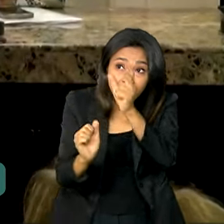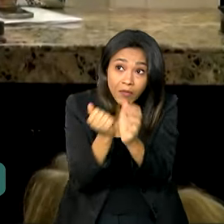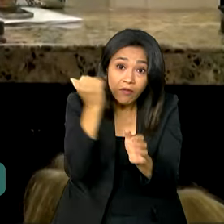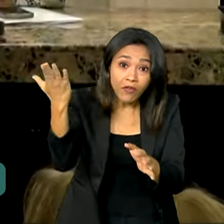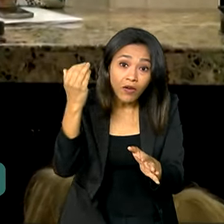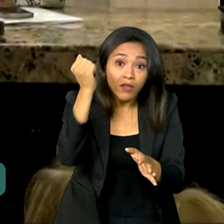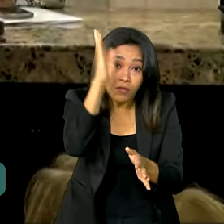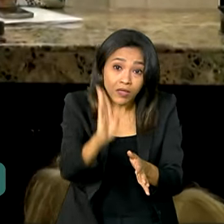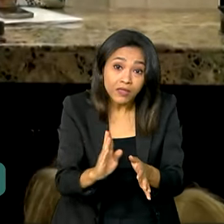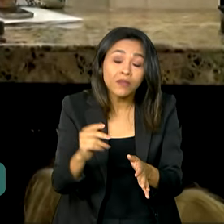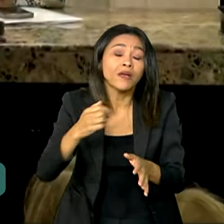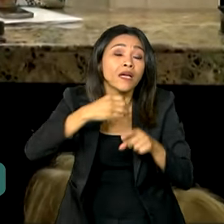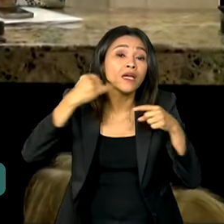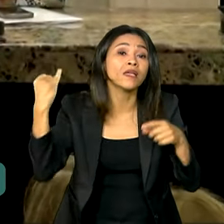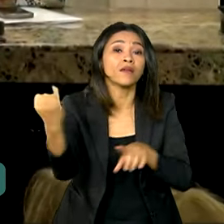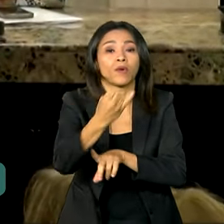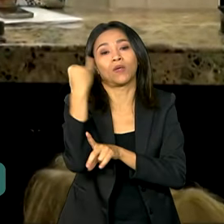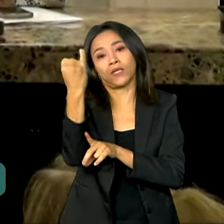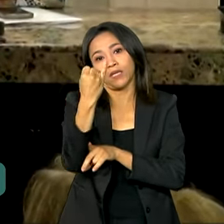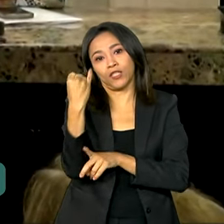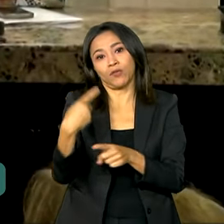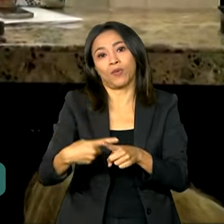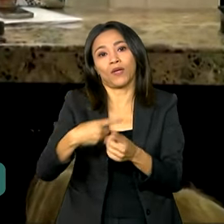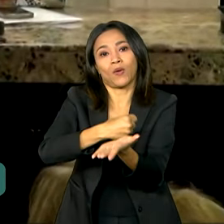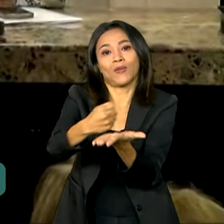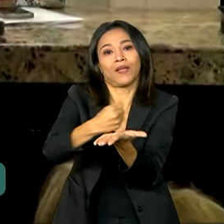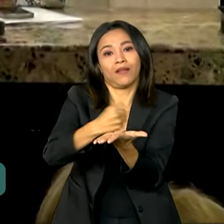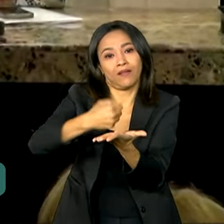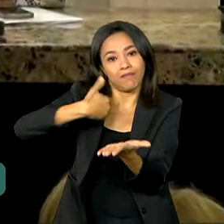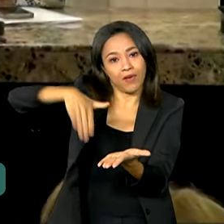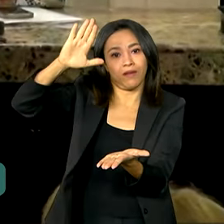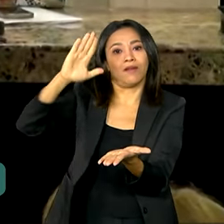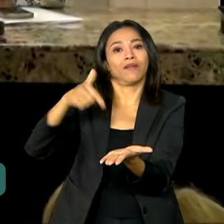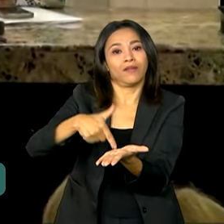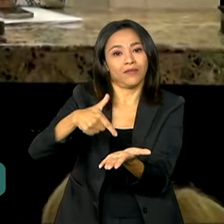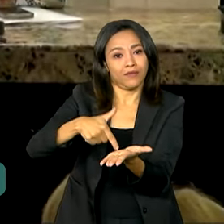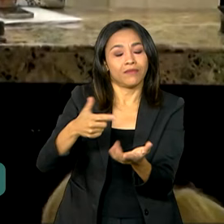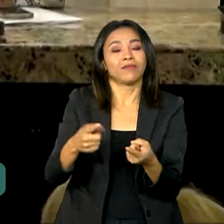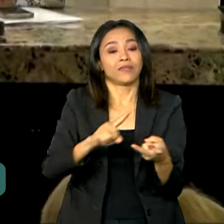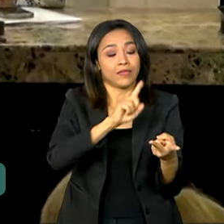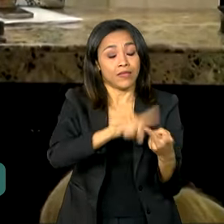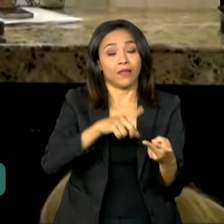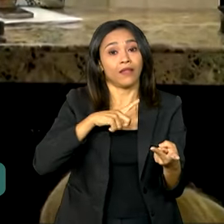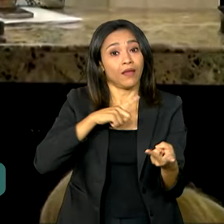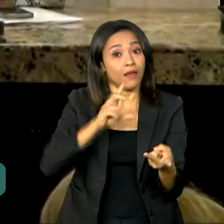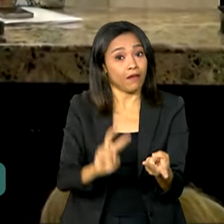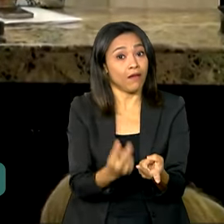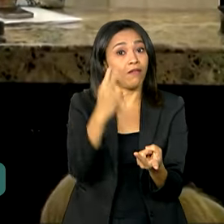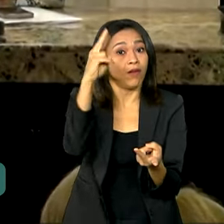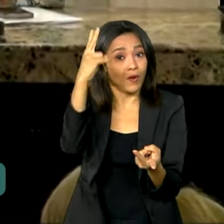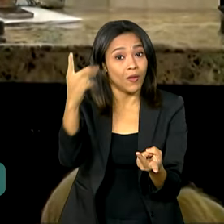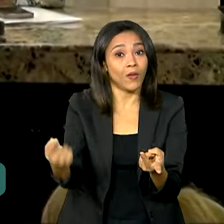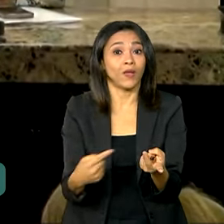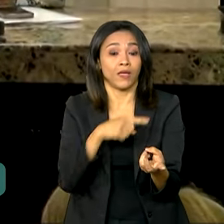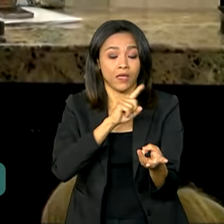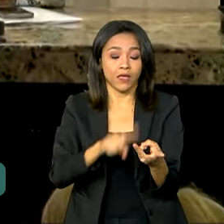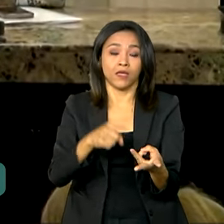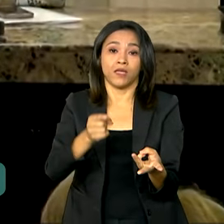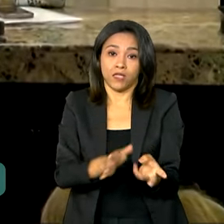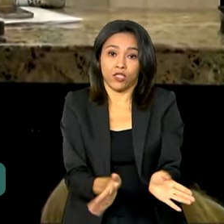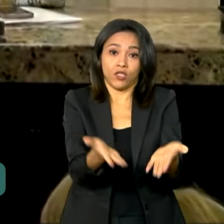fundamental, porque ele gera emprego, ele agrega valor, ele promove o